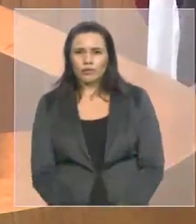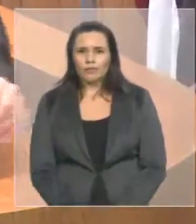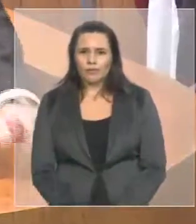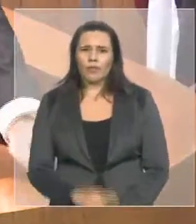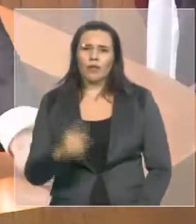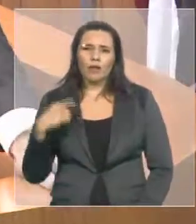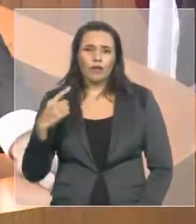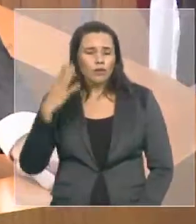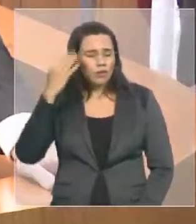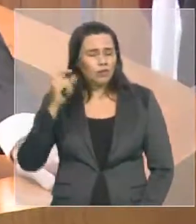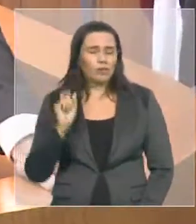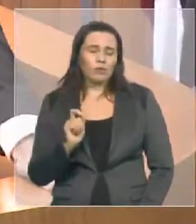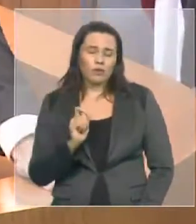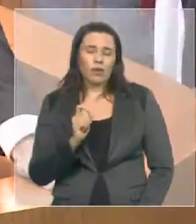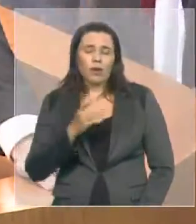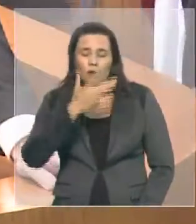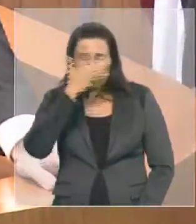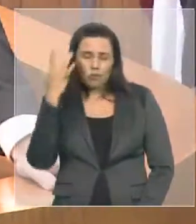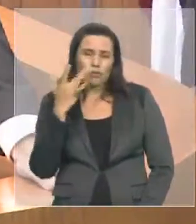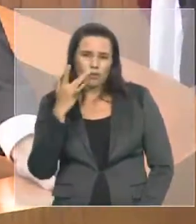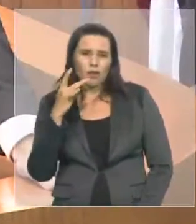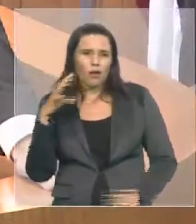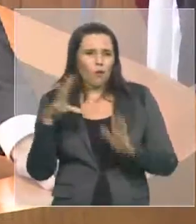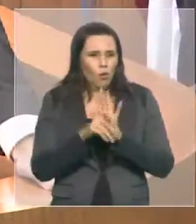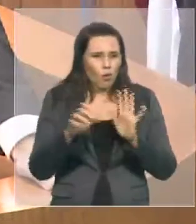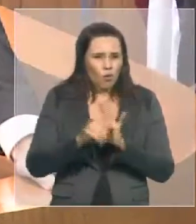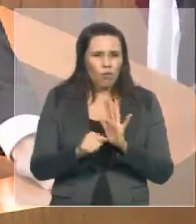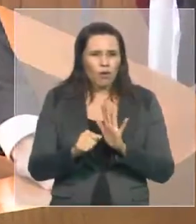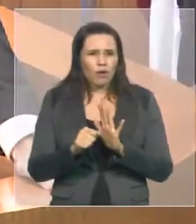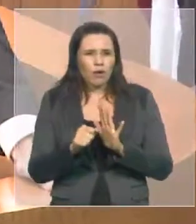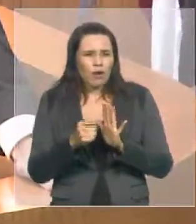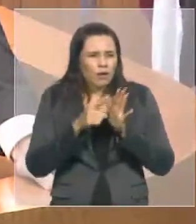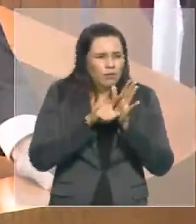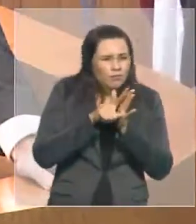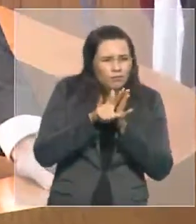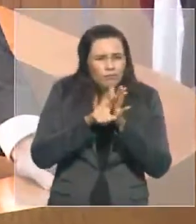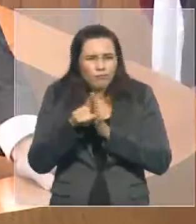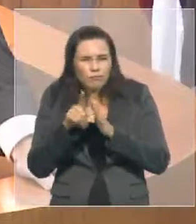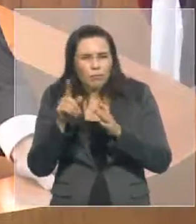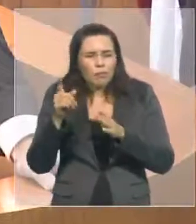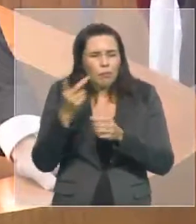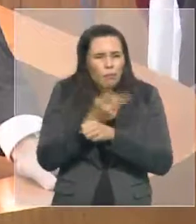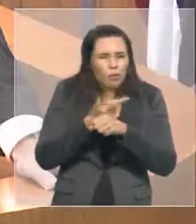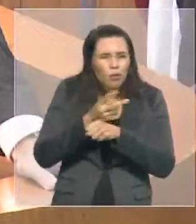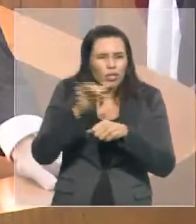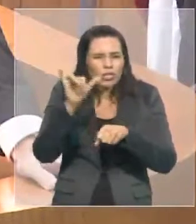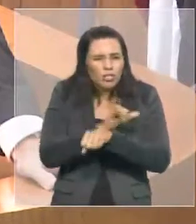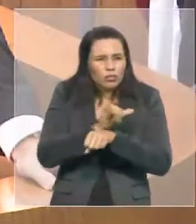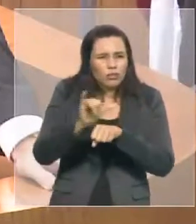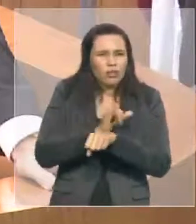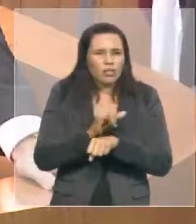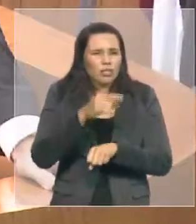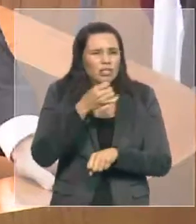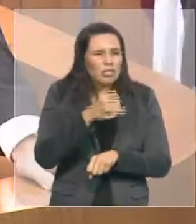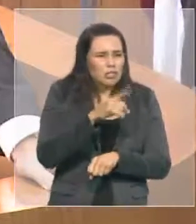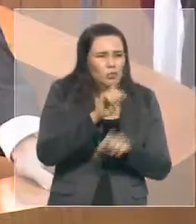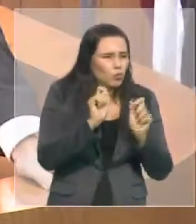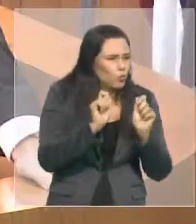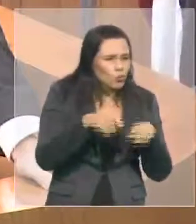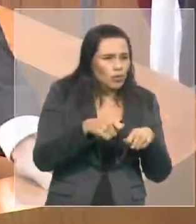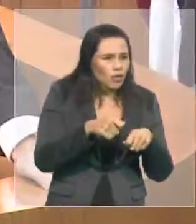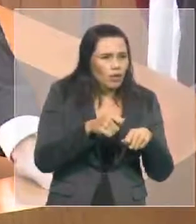E aí eu queria fazer aqui uma declaração que eu acho importante e queria que vossas excelências